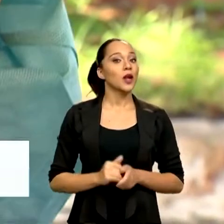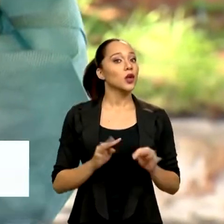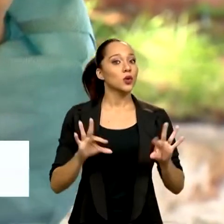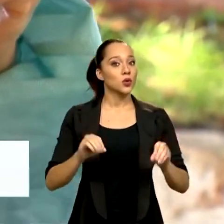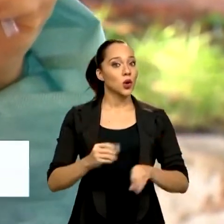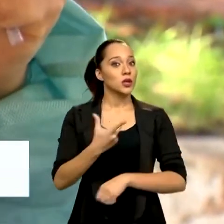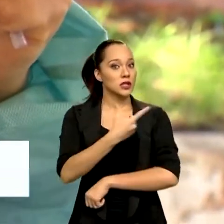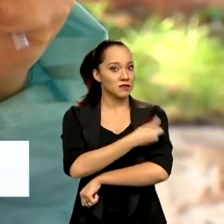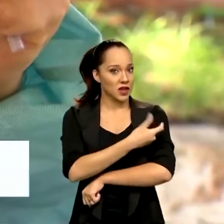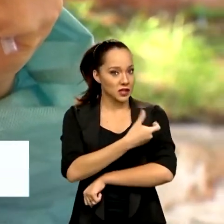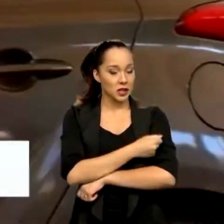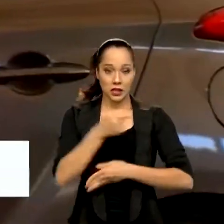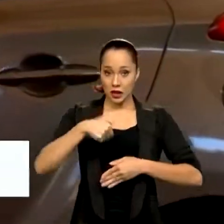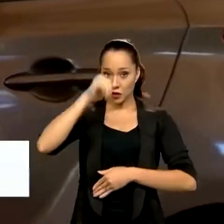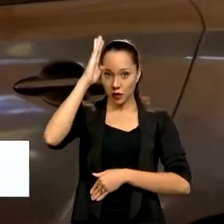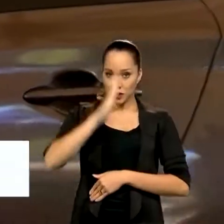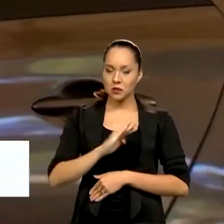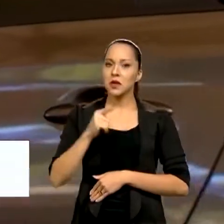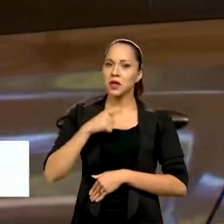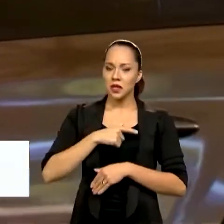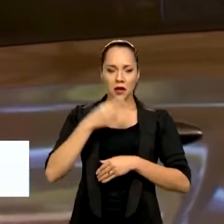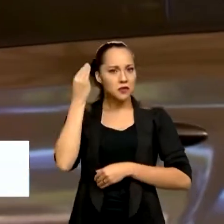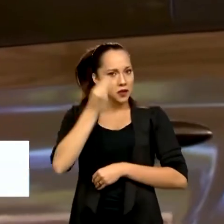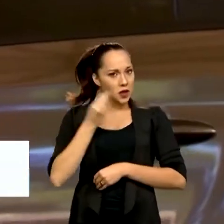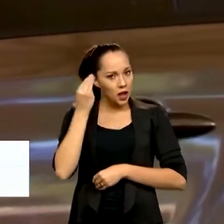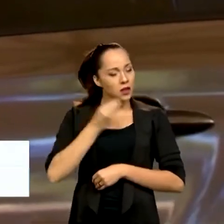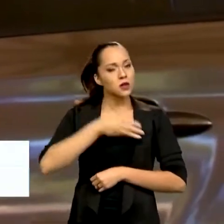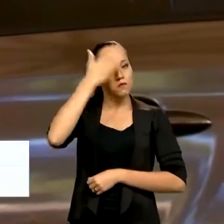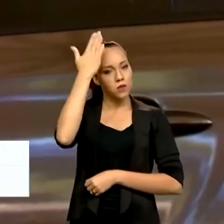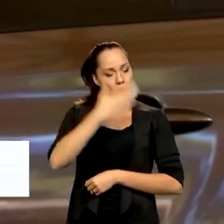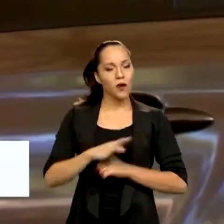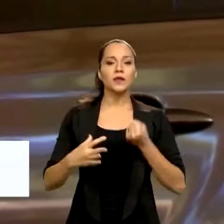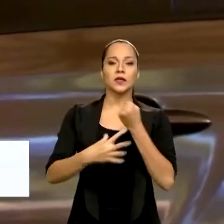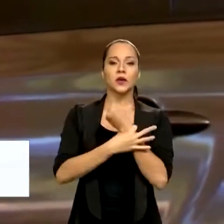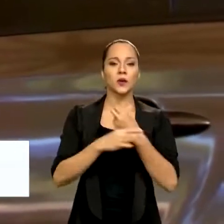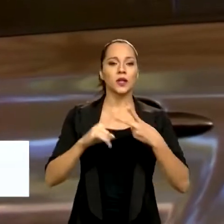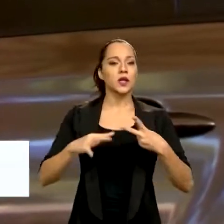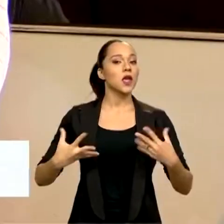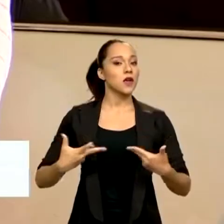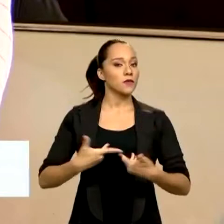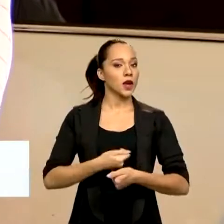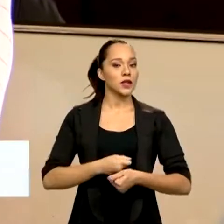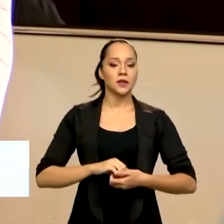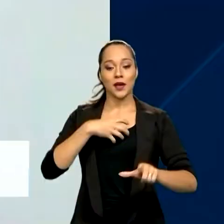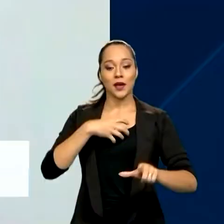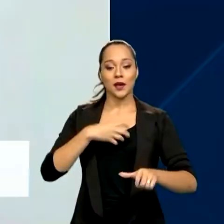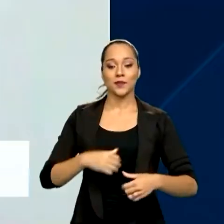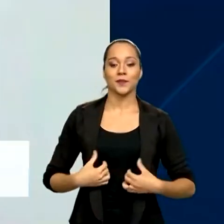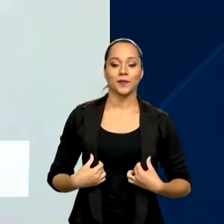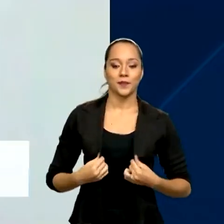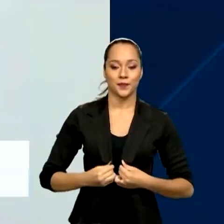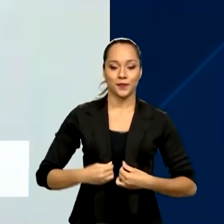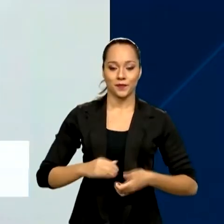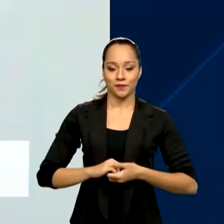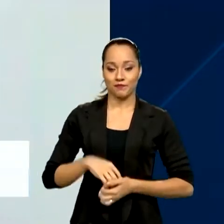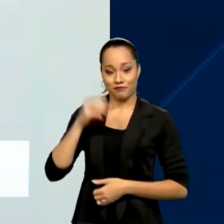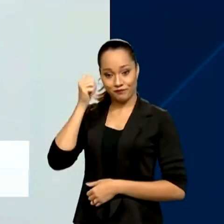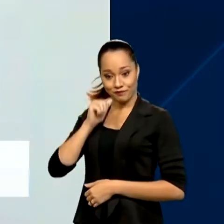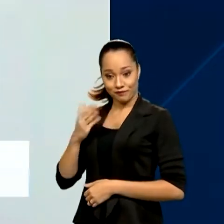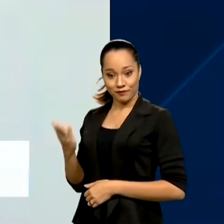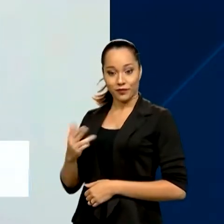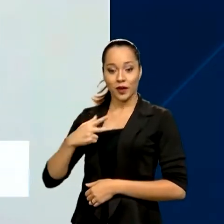mostrar qual é a diferença entre as três vacinas contra a Covid-19 que estão sendo aplicadas no Brasil. As autoridades de saúde